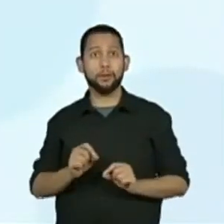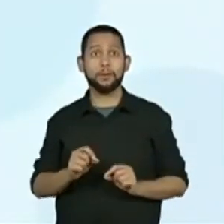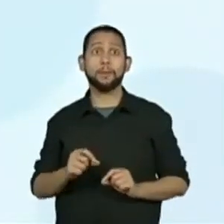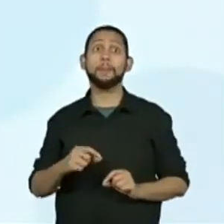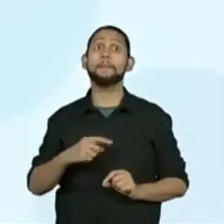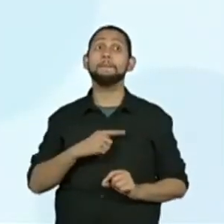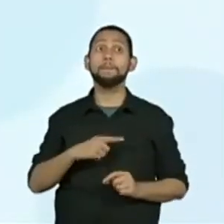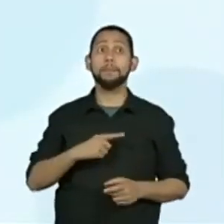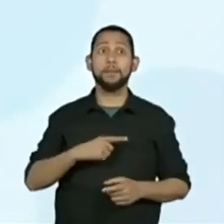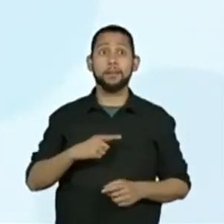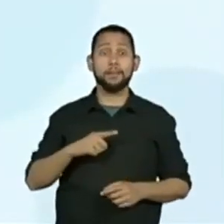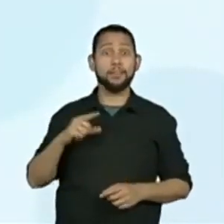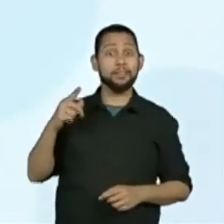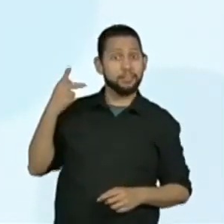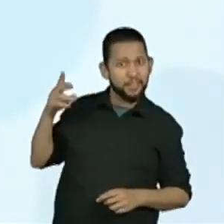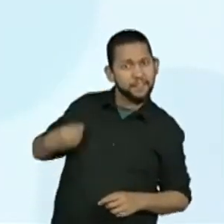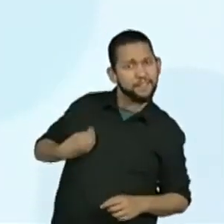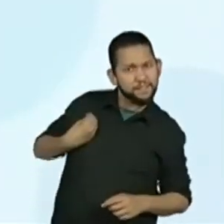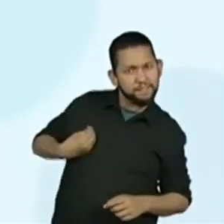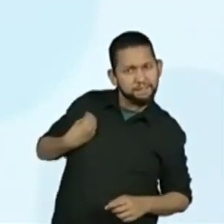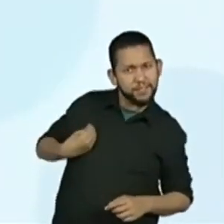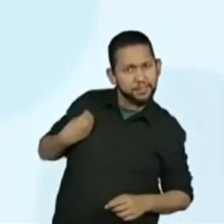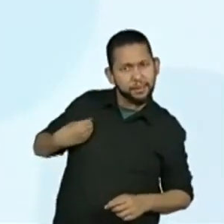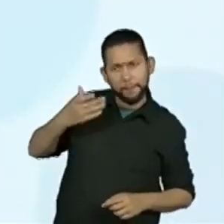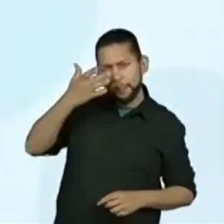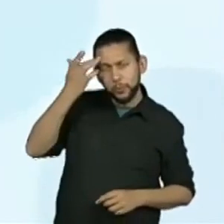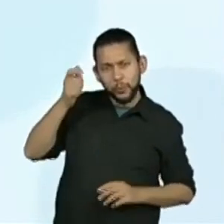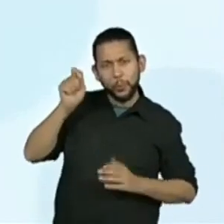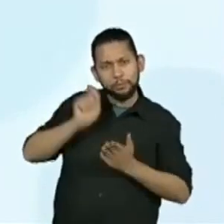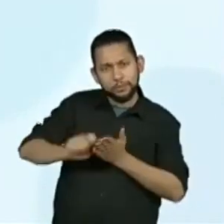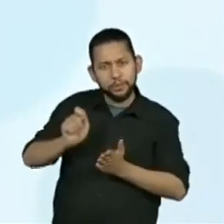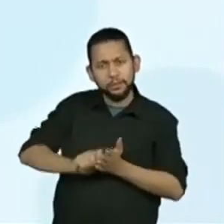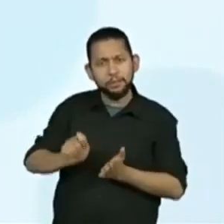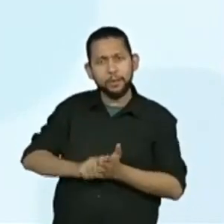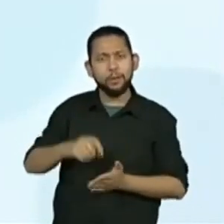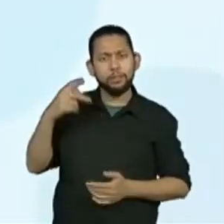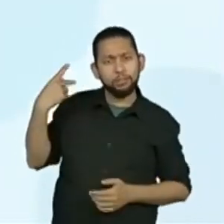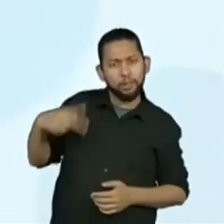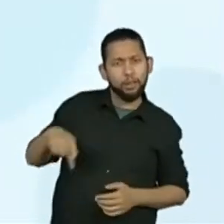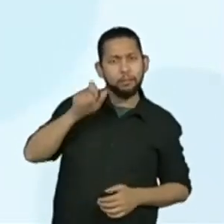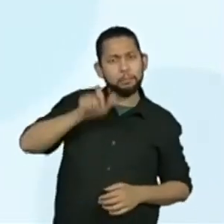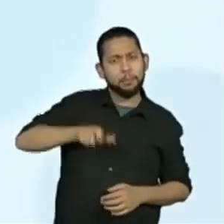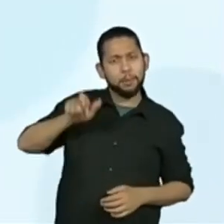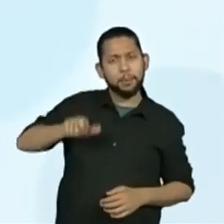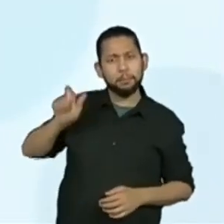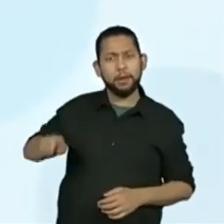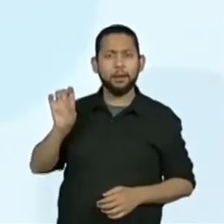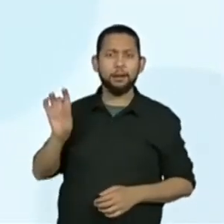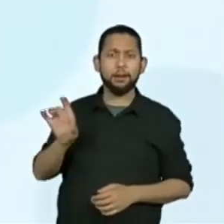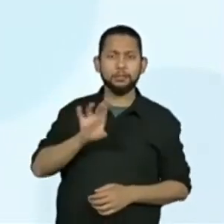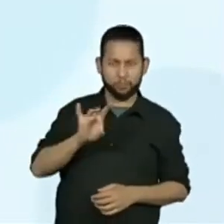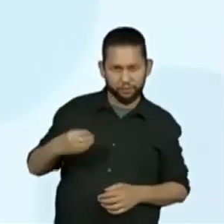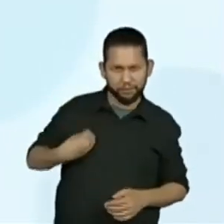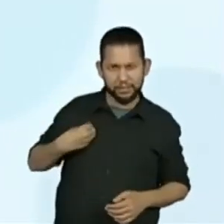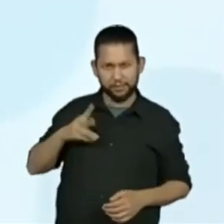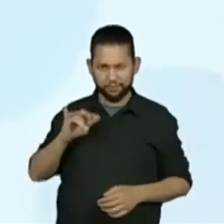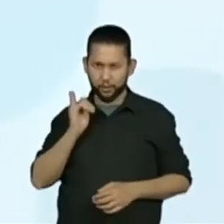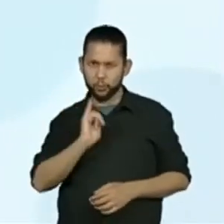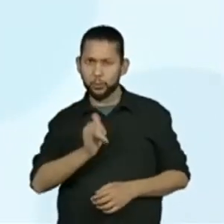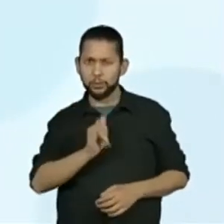apresentadas as biografias dos autores? Teremos apresentações de biografias? Quero saber.